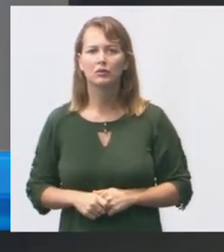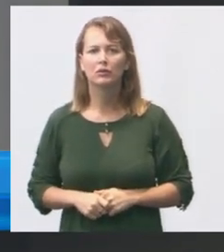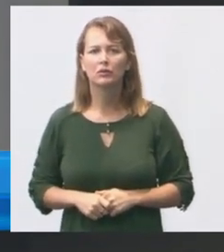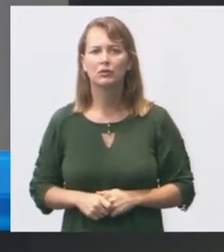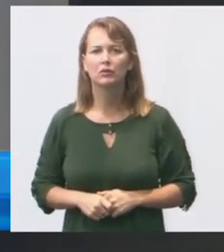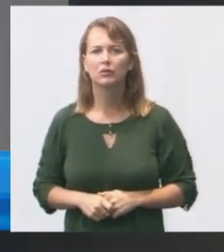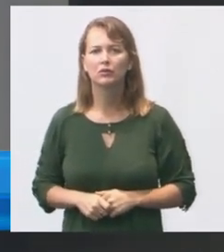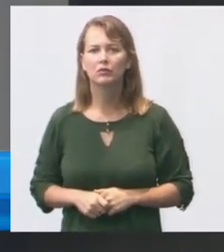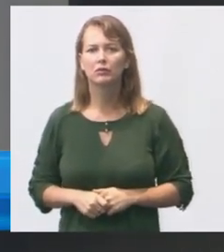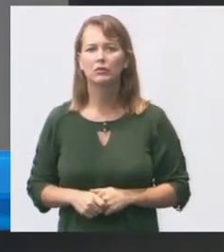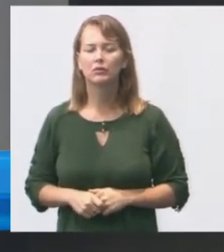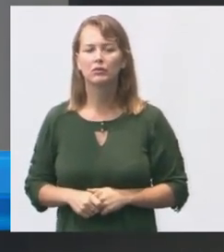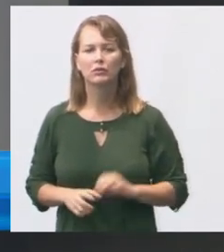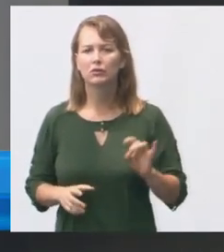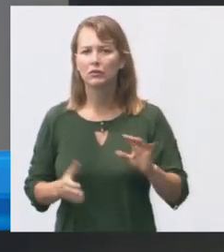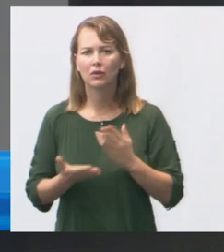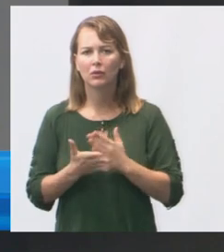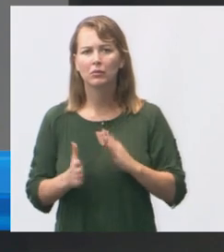então é isso acho que acabou